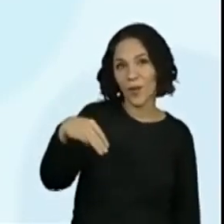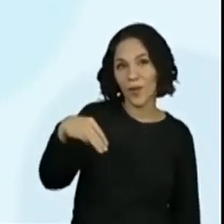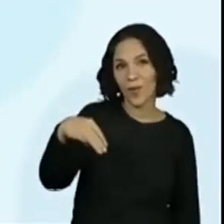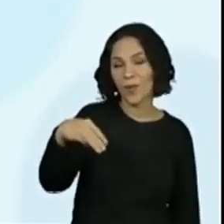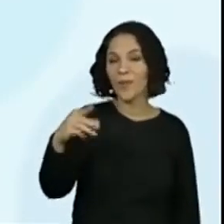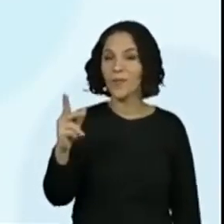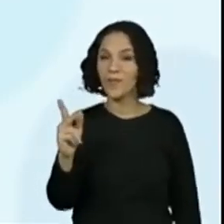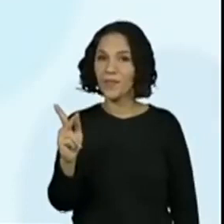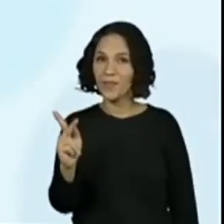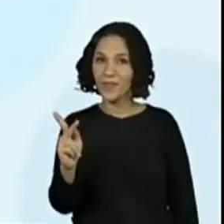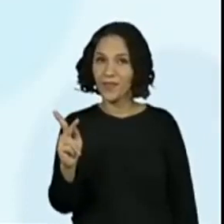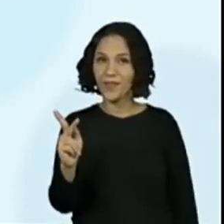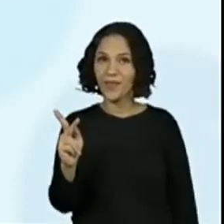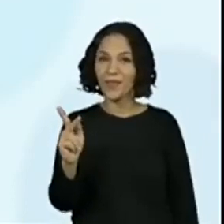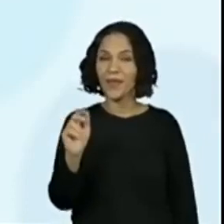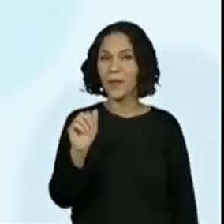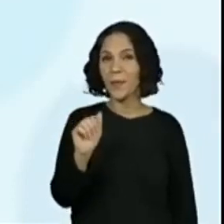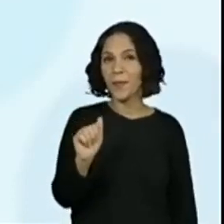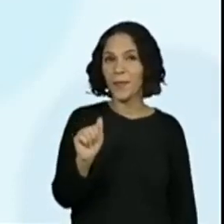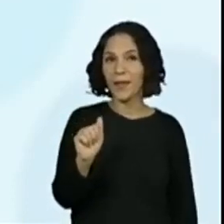apareceu.